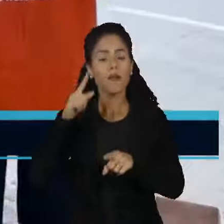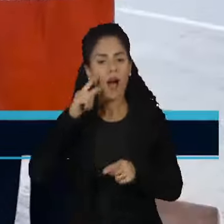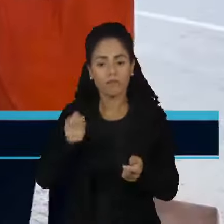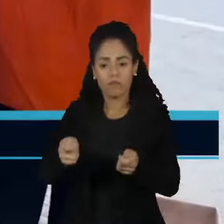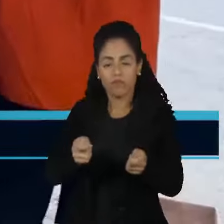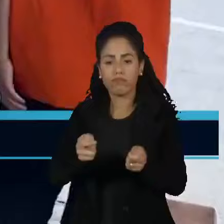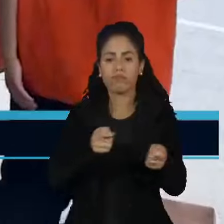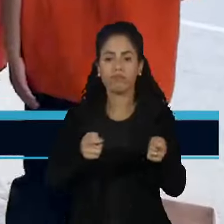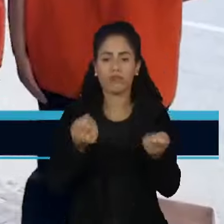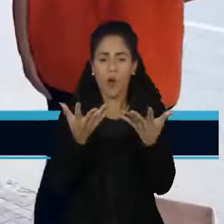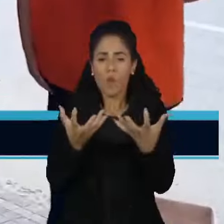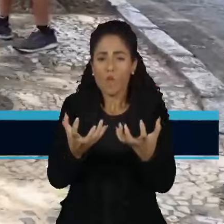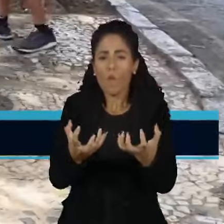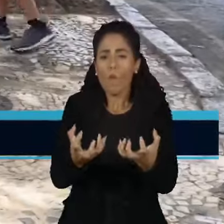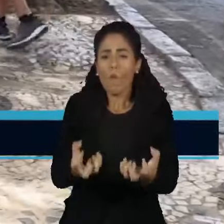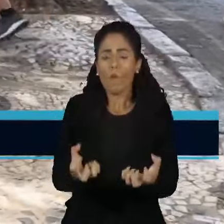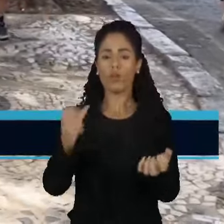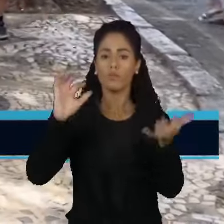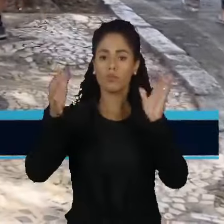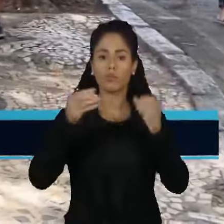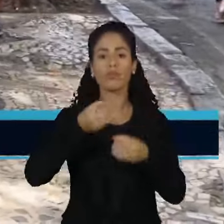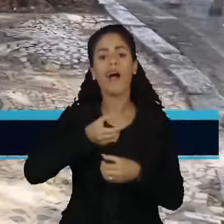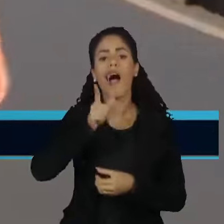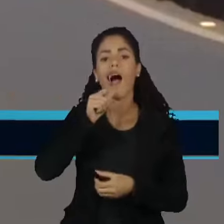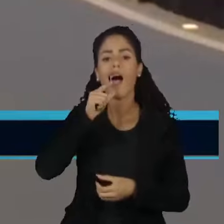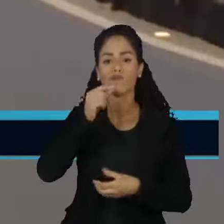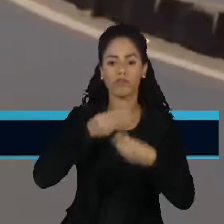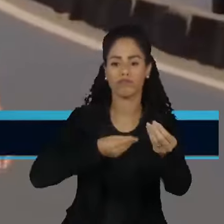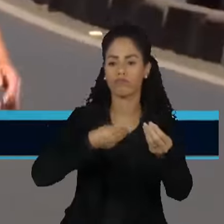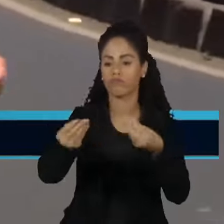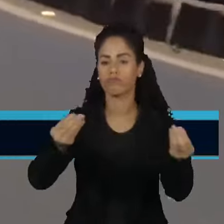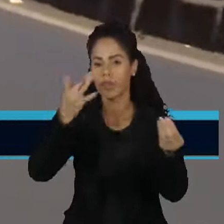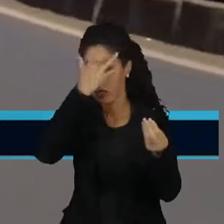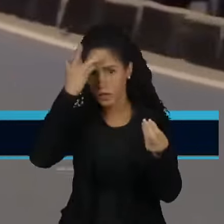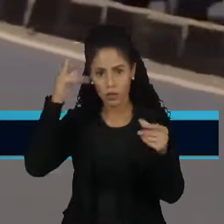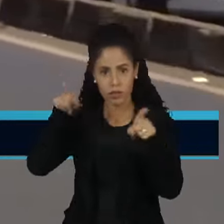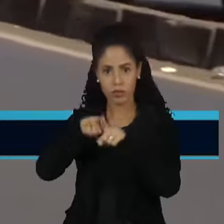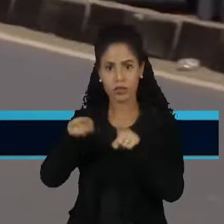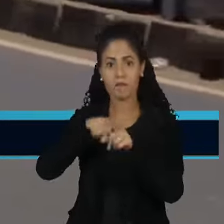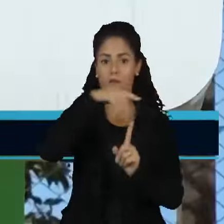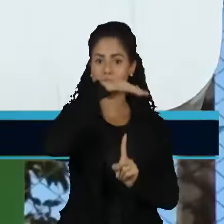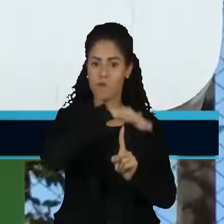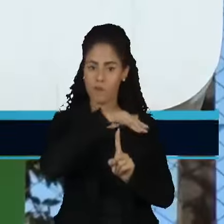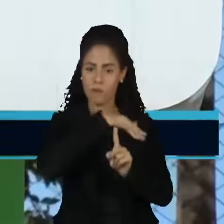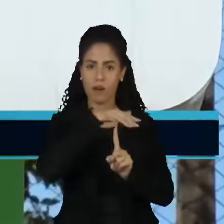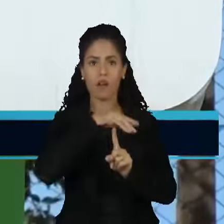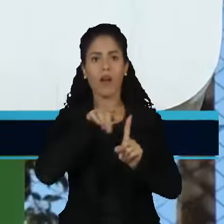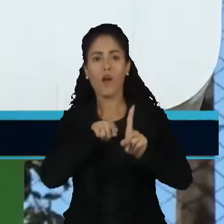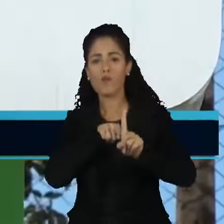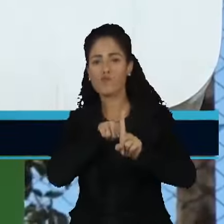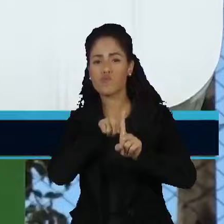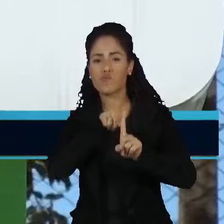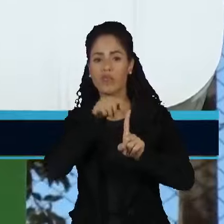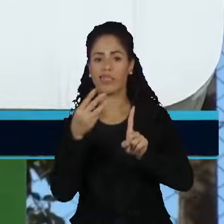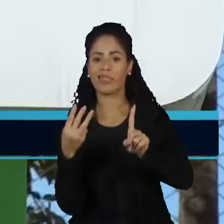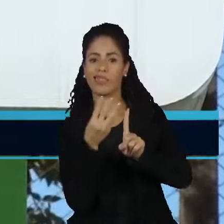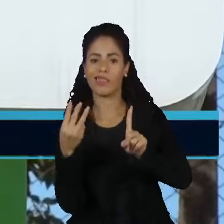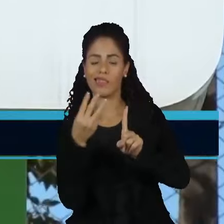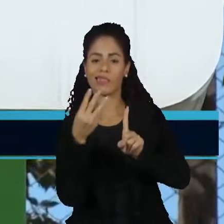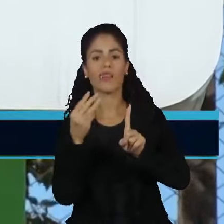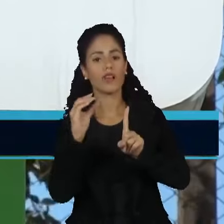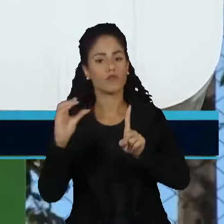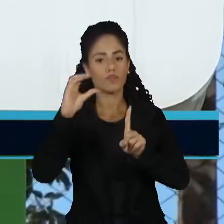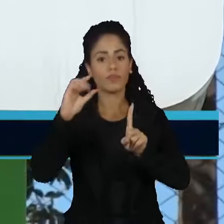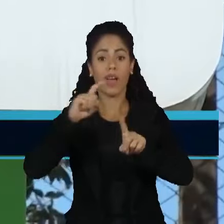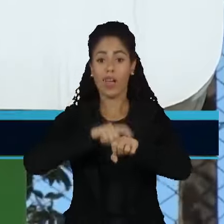seco, a prefeitura distribuiu água para a população. Em Foz do Iguaçu, no Paraná, os termômetros chegaram a 33 graus por